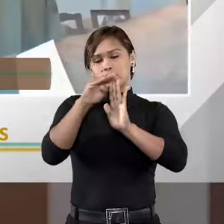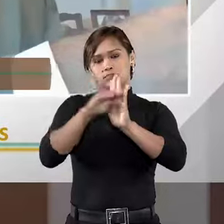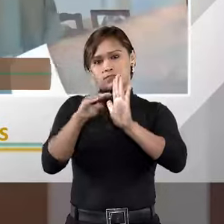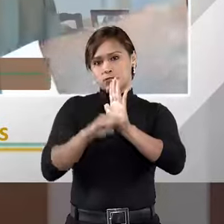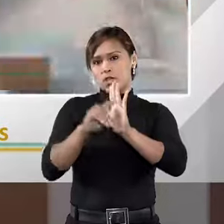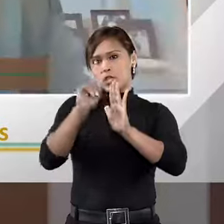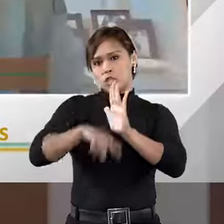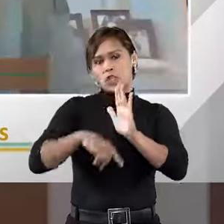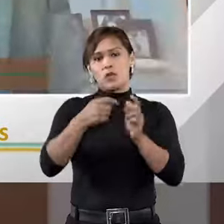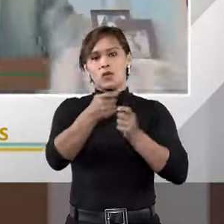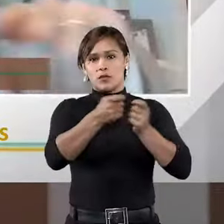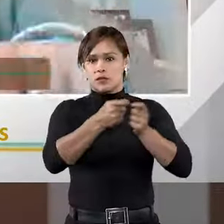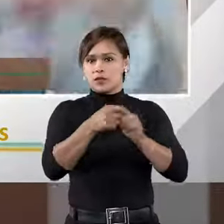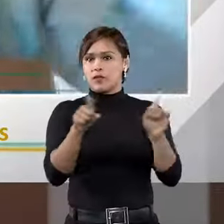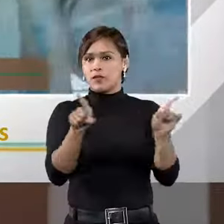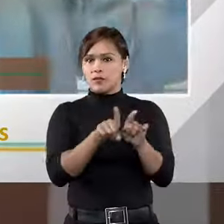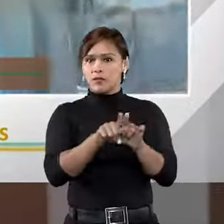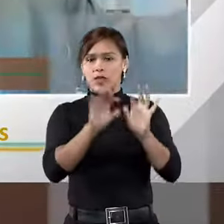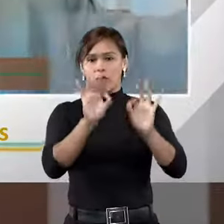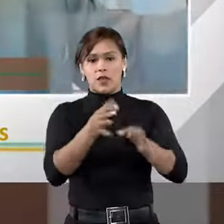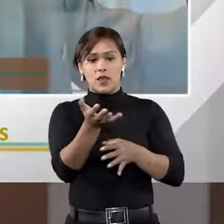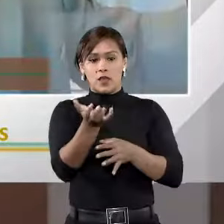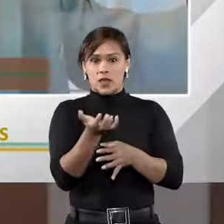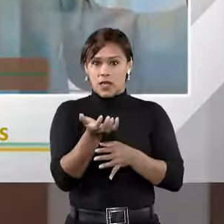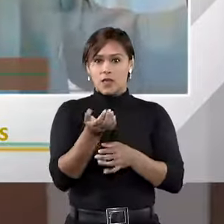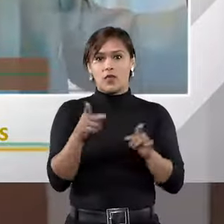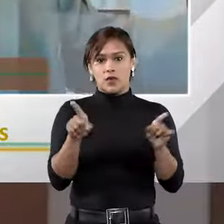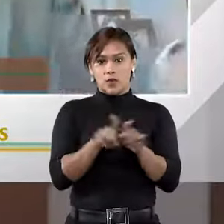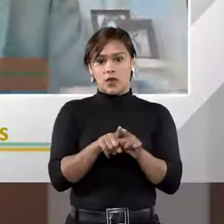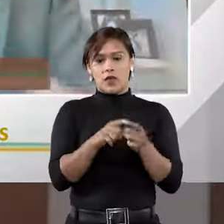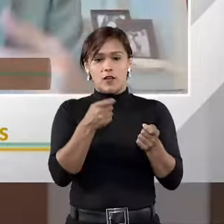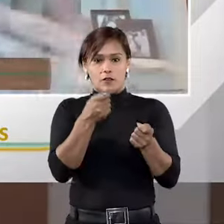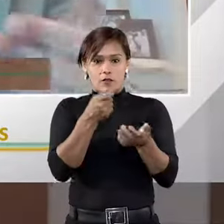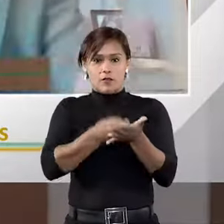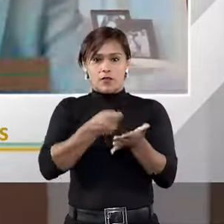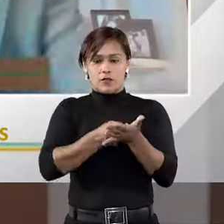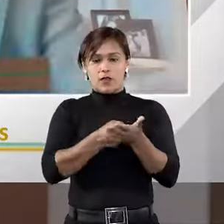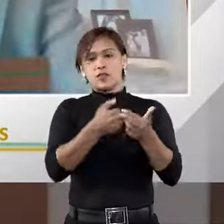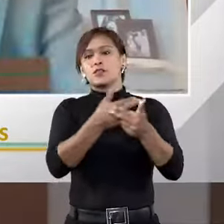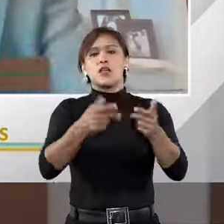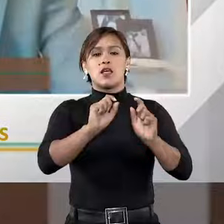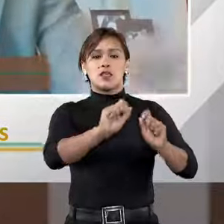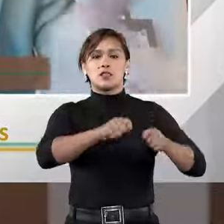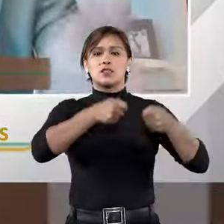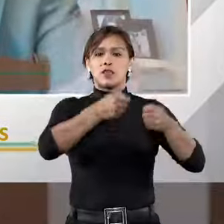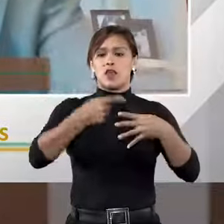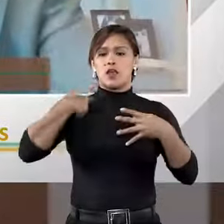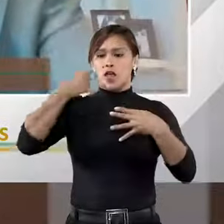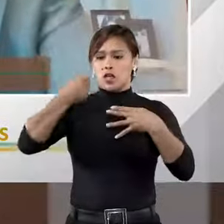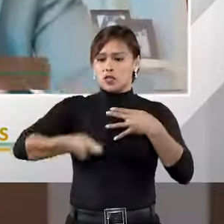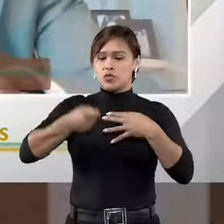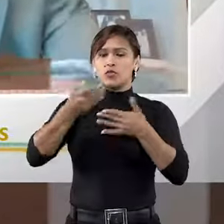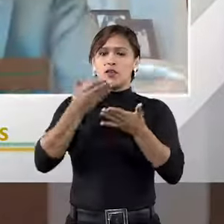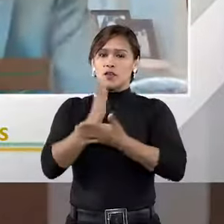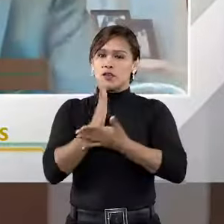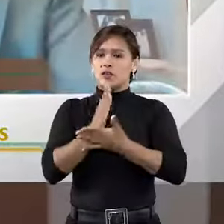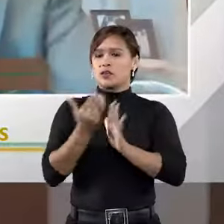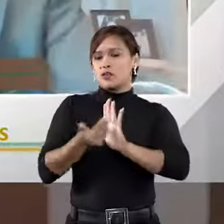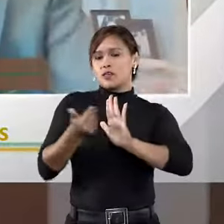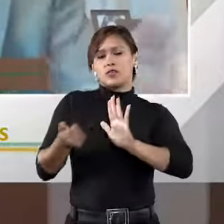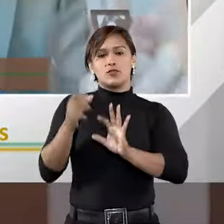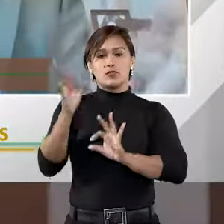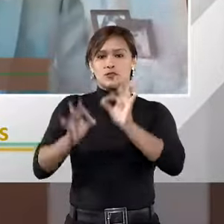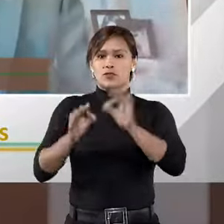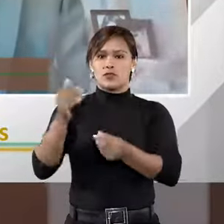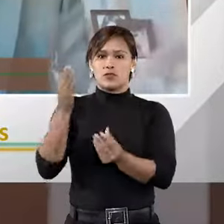inclusive os contratos arbitrais, então eu quero fazer valer o compromisso arbitral, ele alega isso como defesa, e o juiz tem que reconhecer isso e extinguir o processo